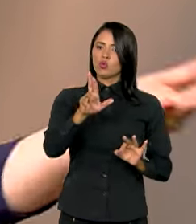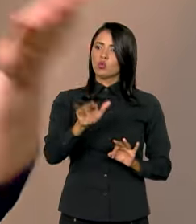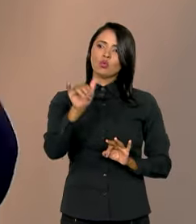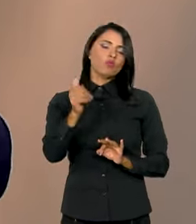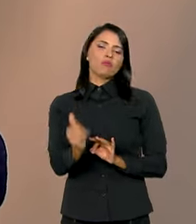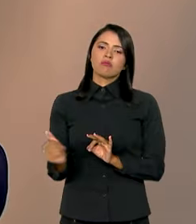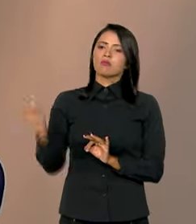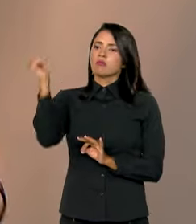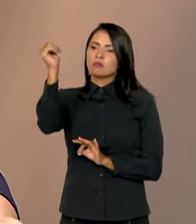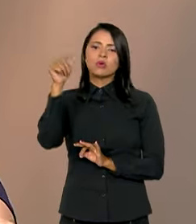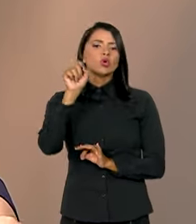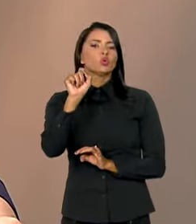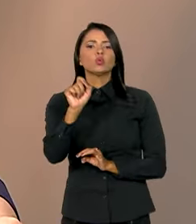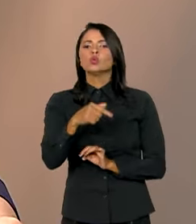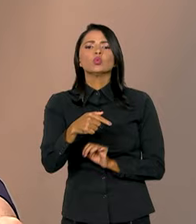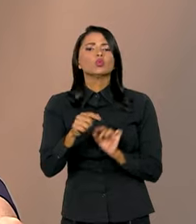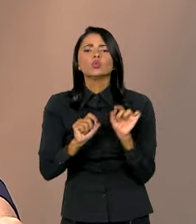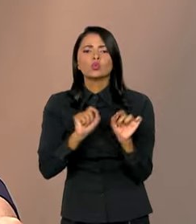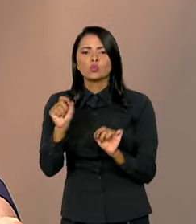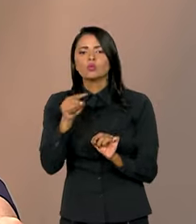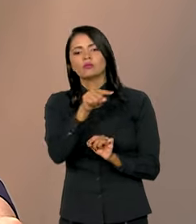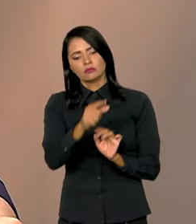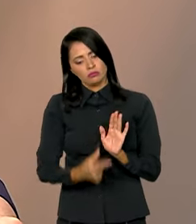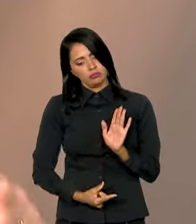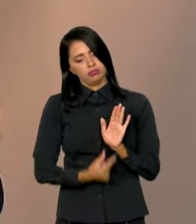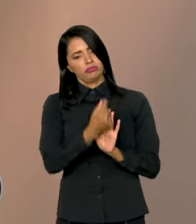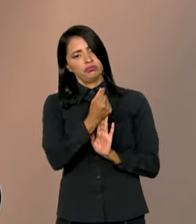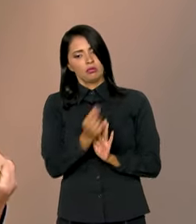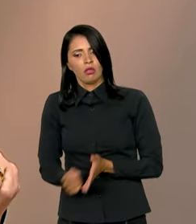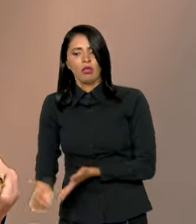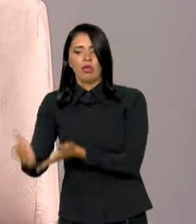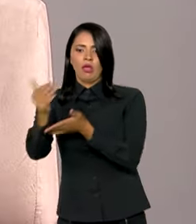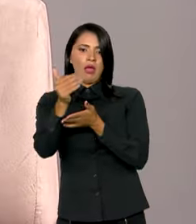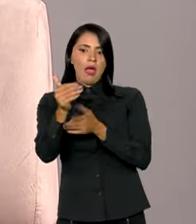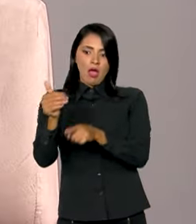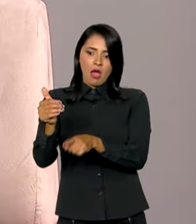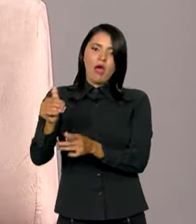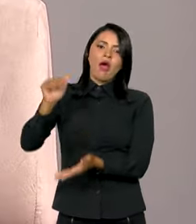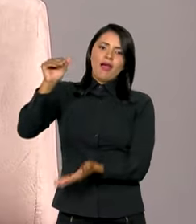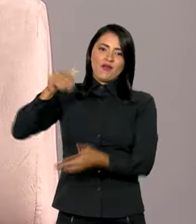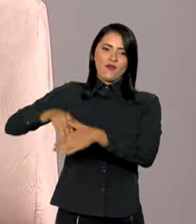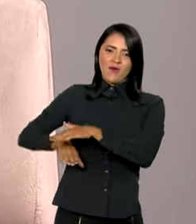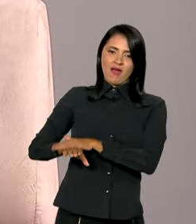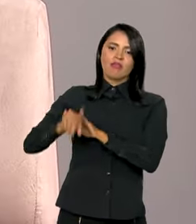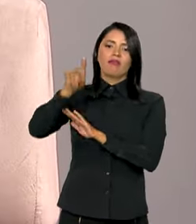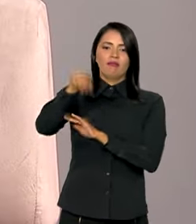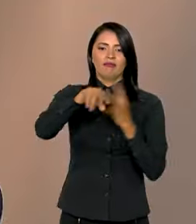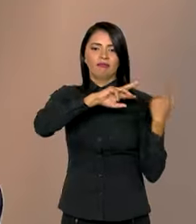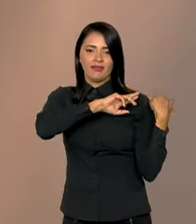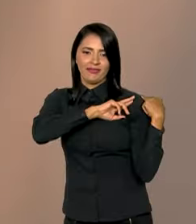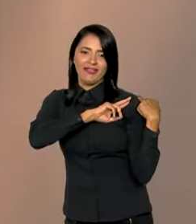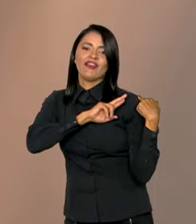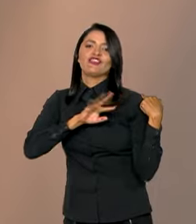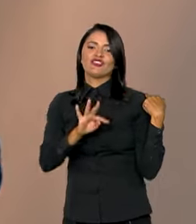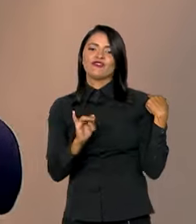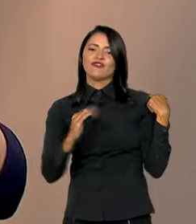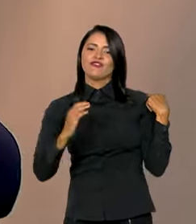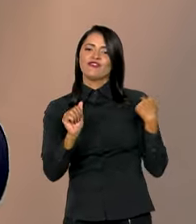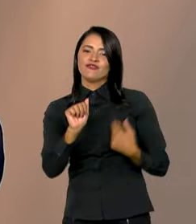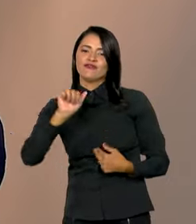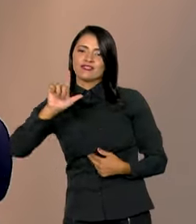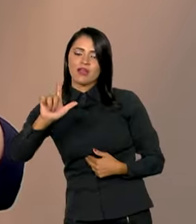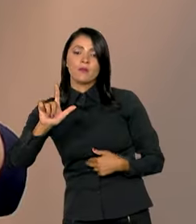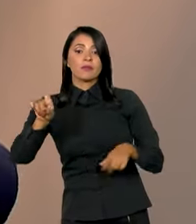a mais do que o orçamento, do que a arrecadação. Isso é responsabilidade fiscal. E, segundo, uma